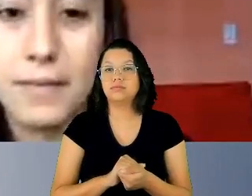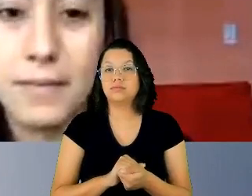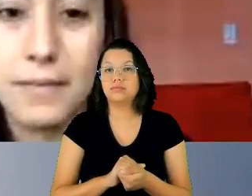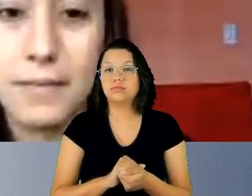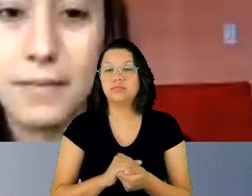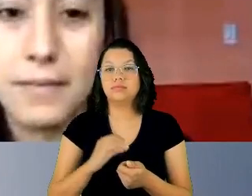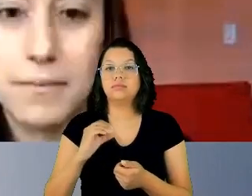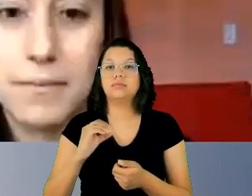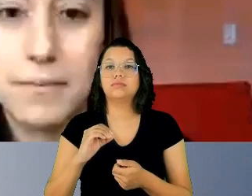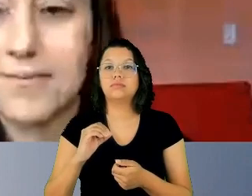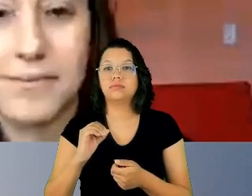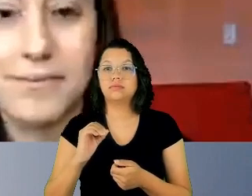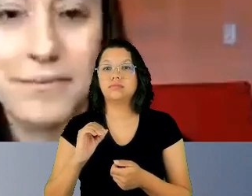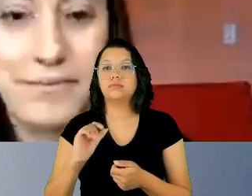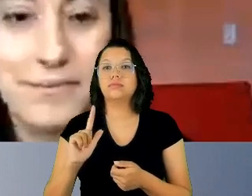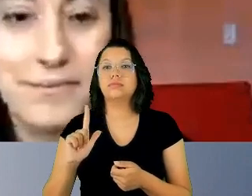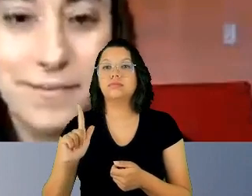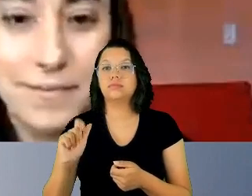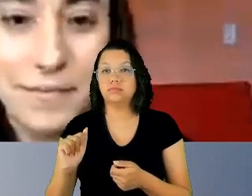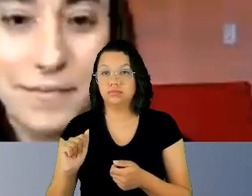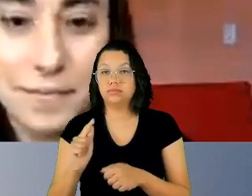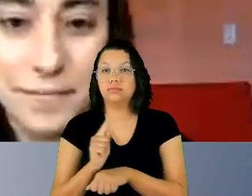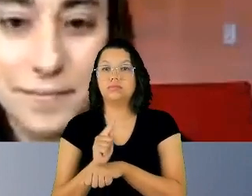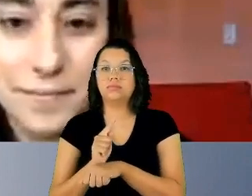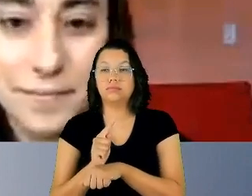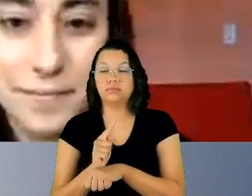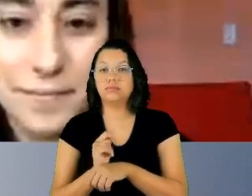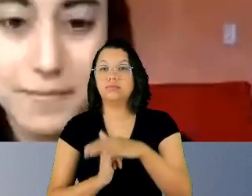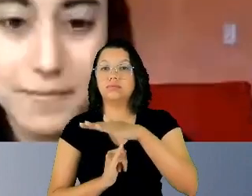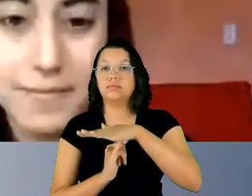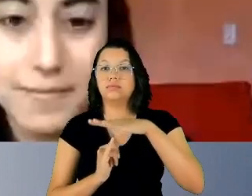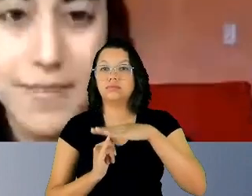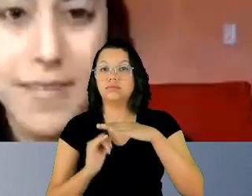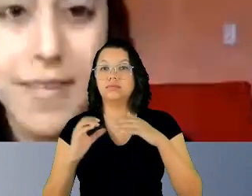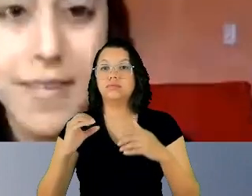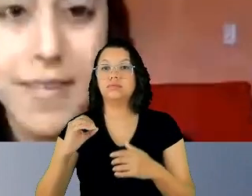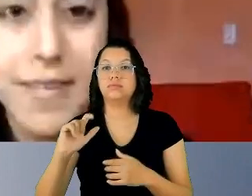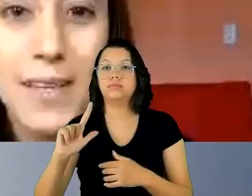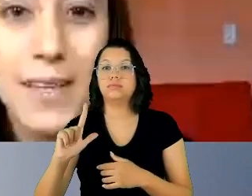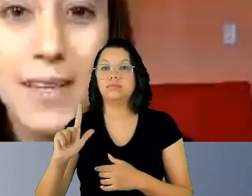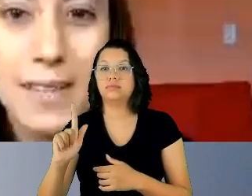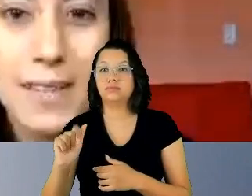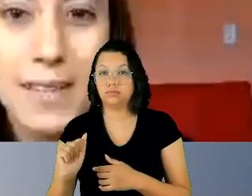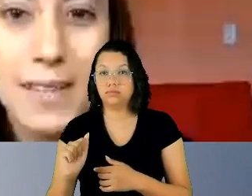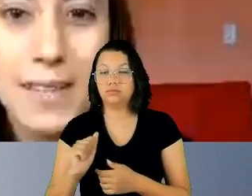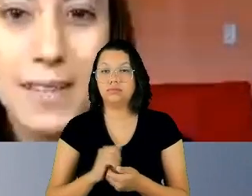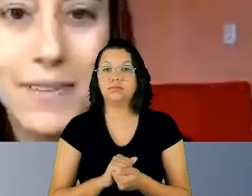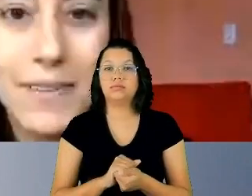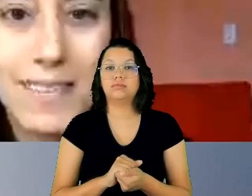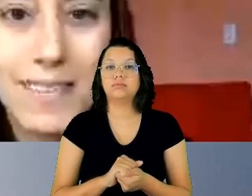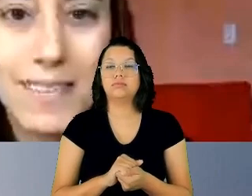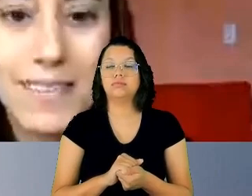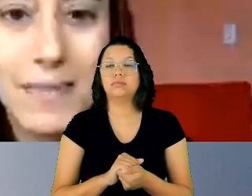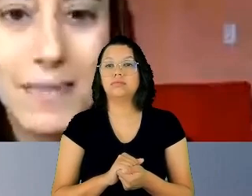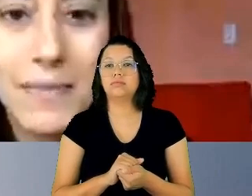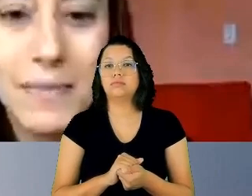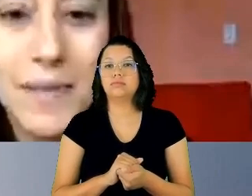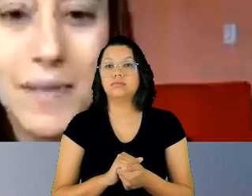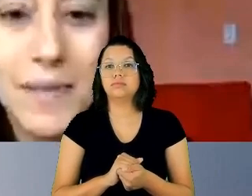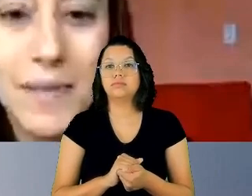Amanda Kamanschak, gerente do Instituto Olga, sim, Olga, doutora Amanda.